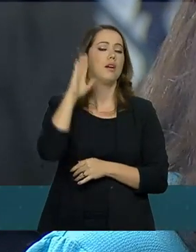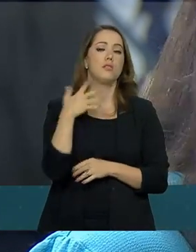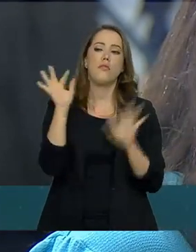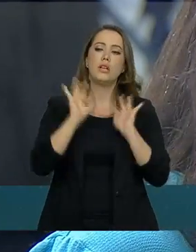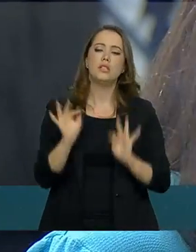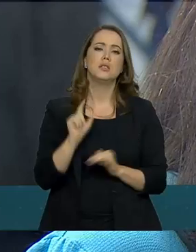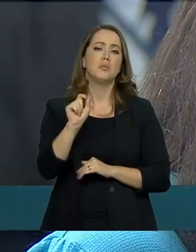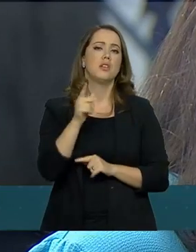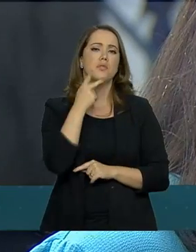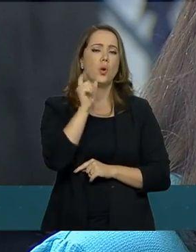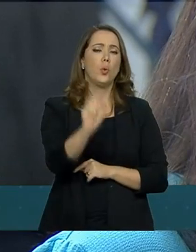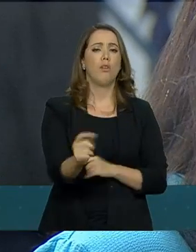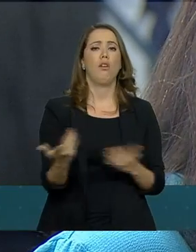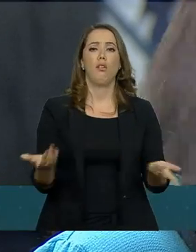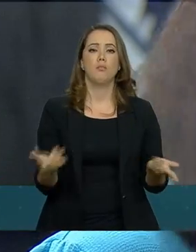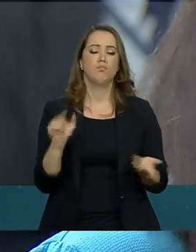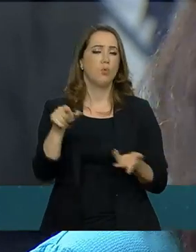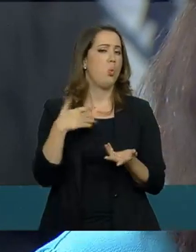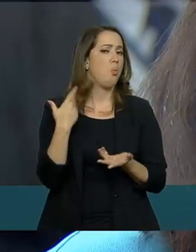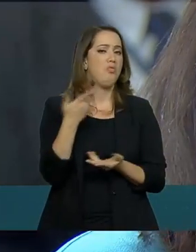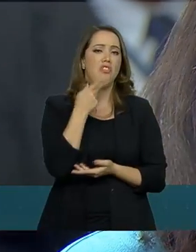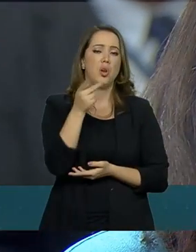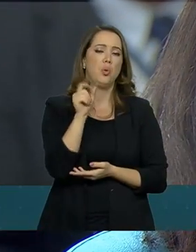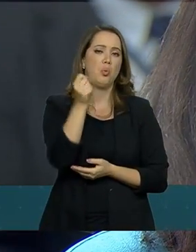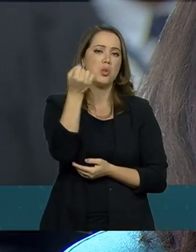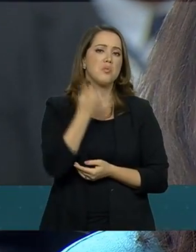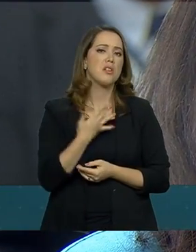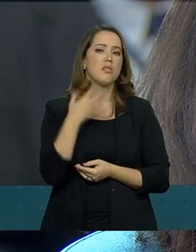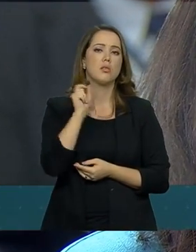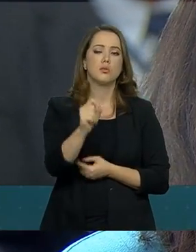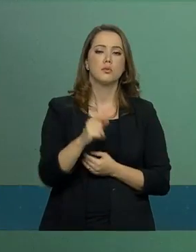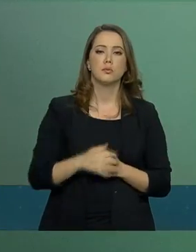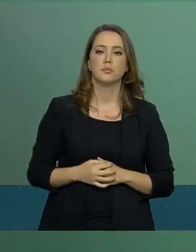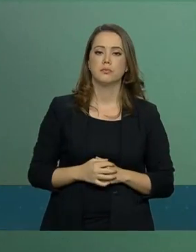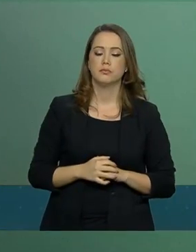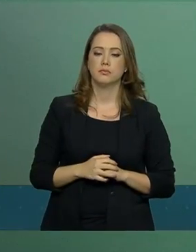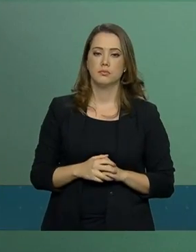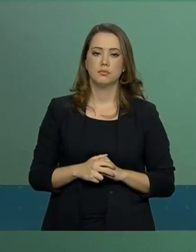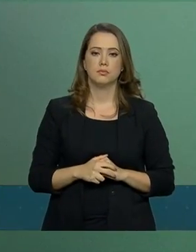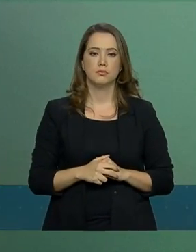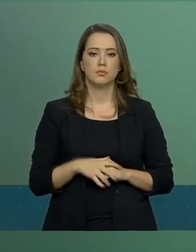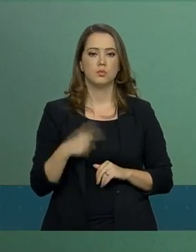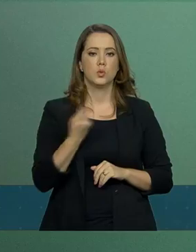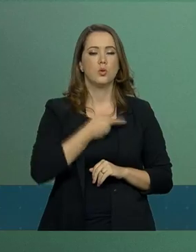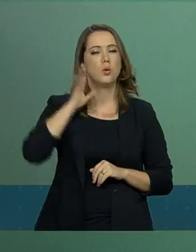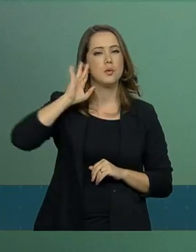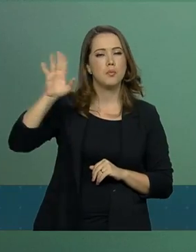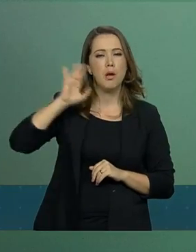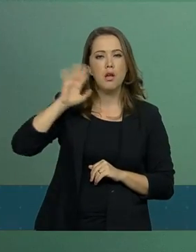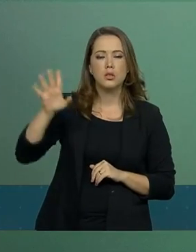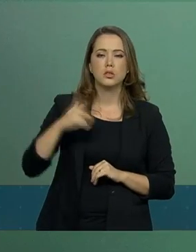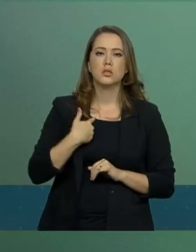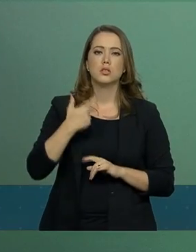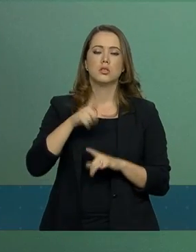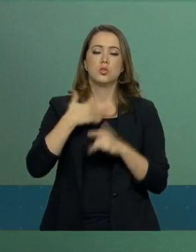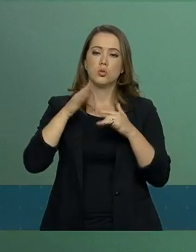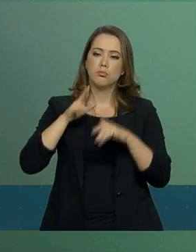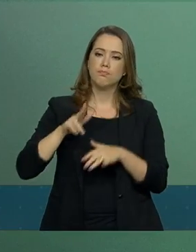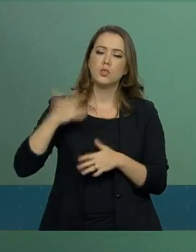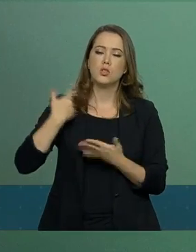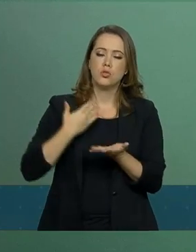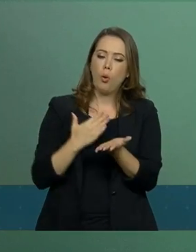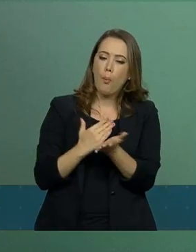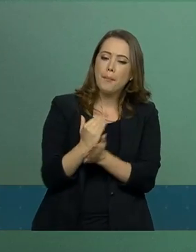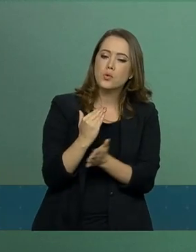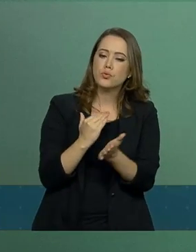feliz, mas o que ele comentou? Quais foram os comentários do presidente sobre esse tema? Nós imaginamos que uma grande caminhada